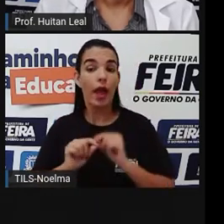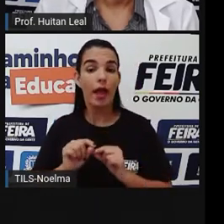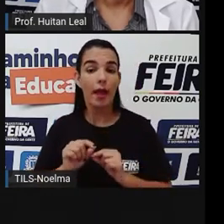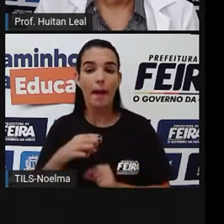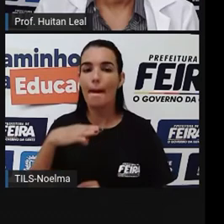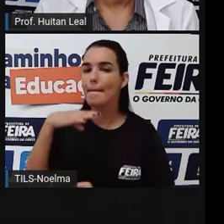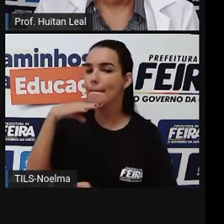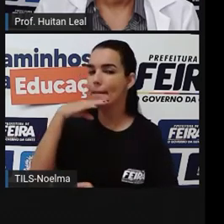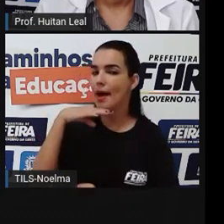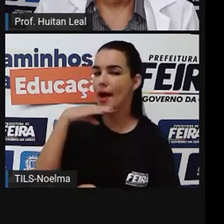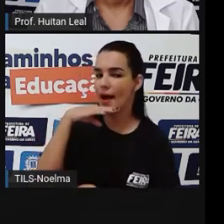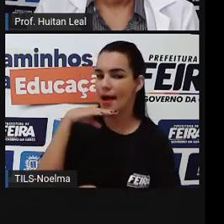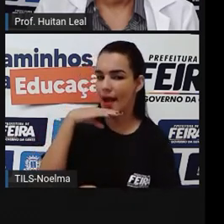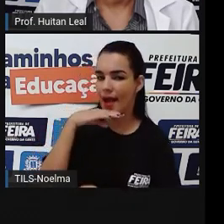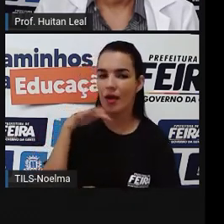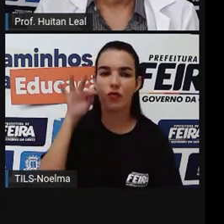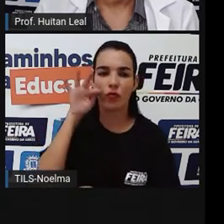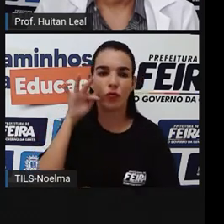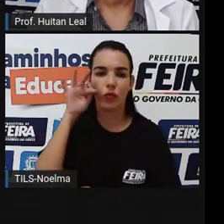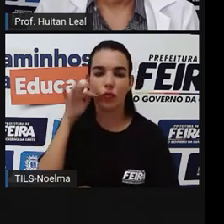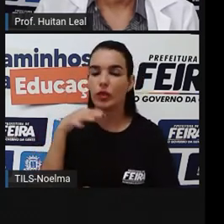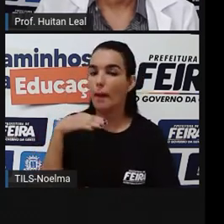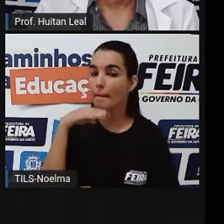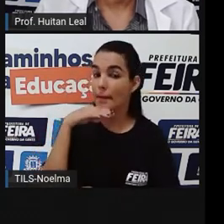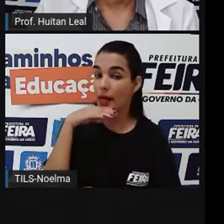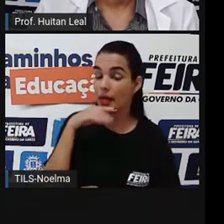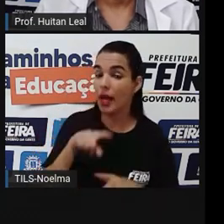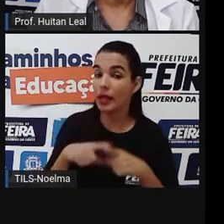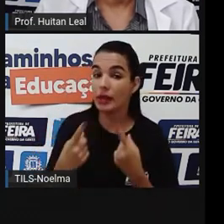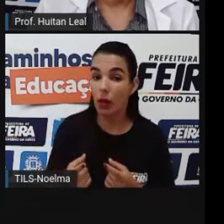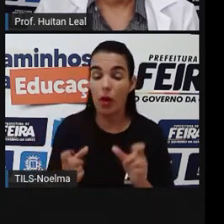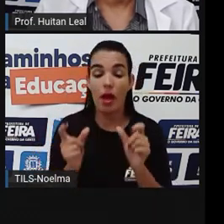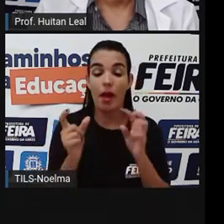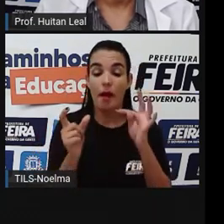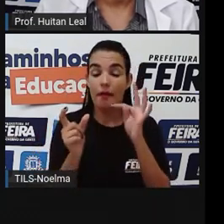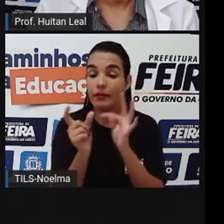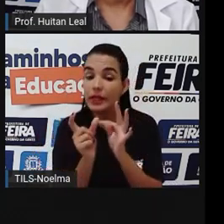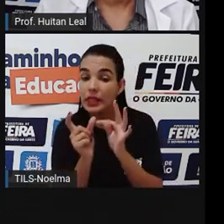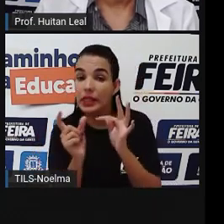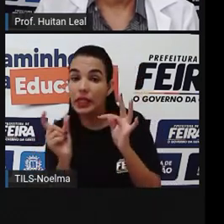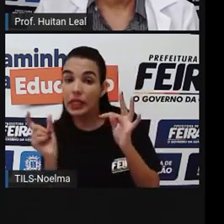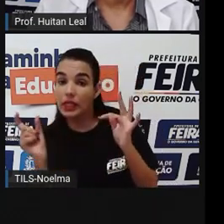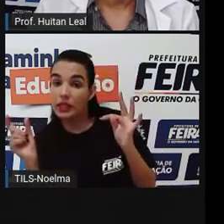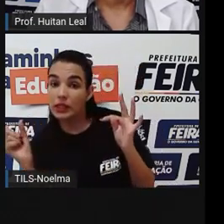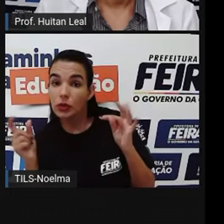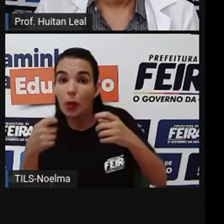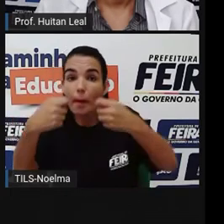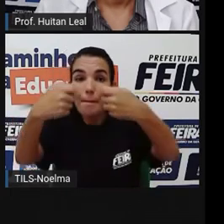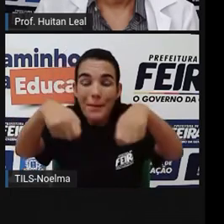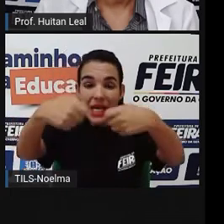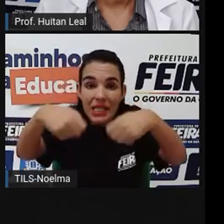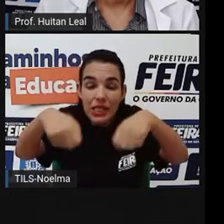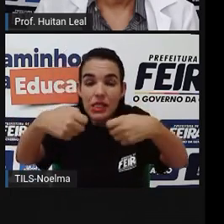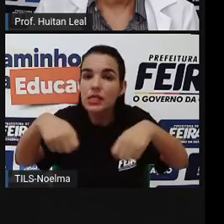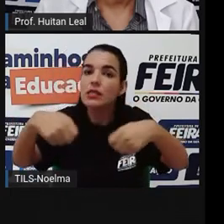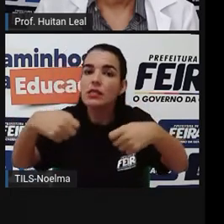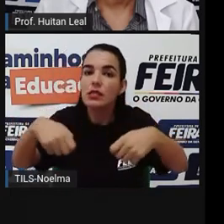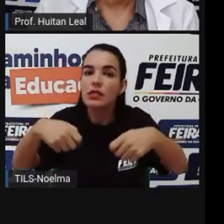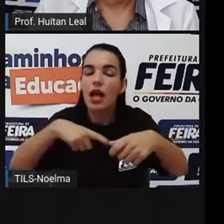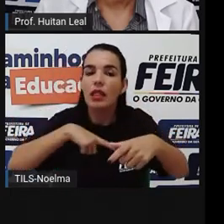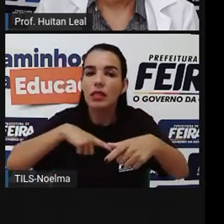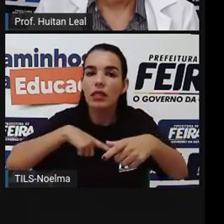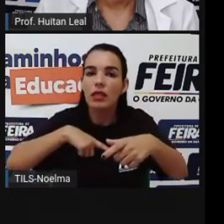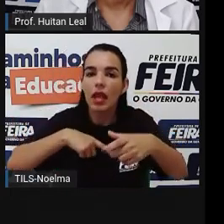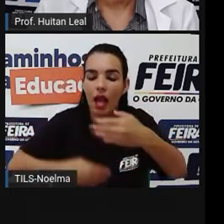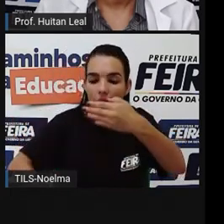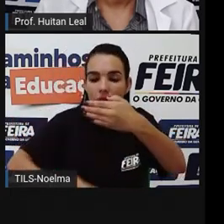De manga. Esses verbos que são transitivos, eles necessitam de complemento, porque